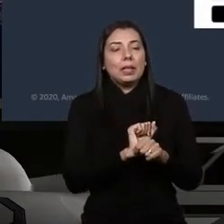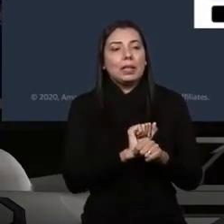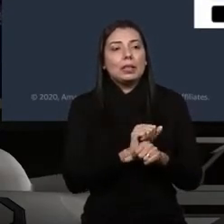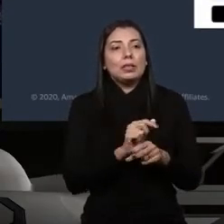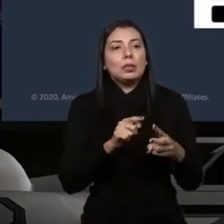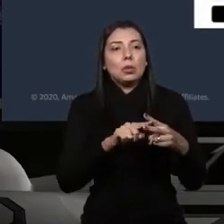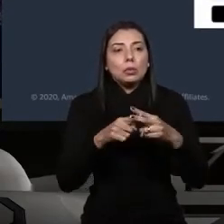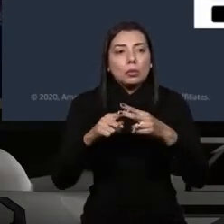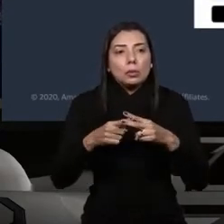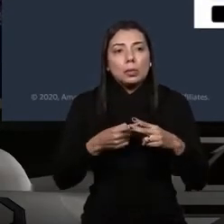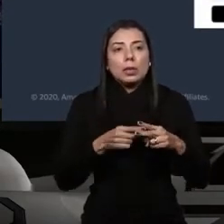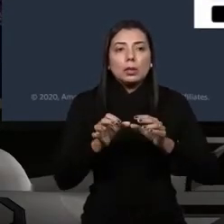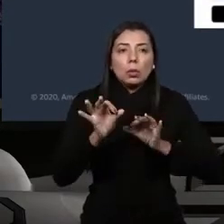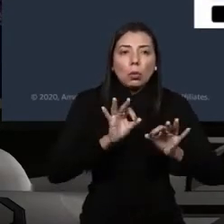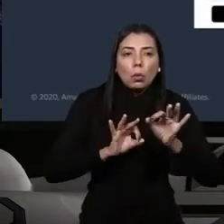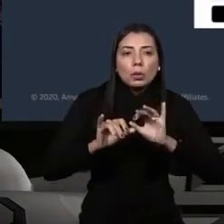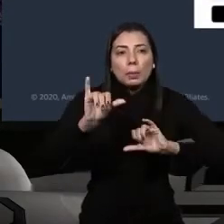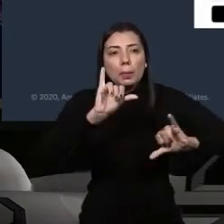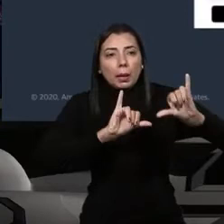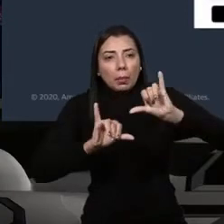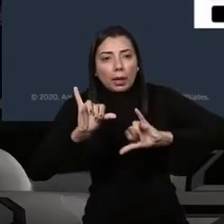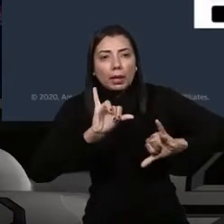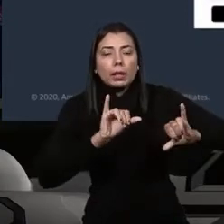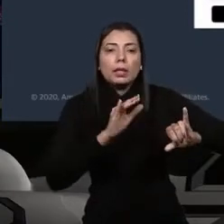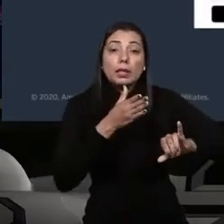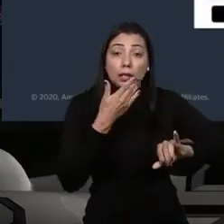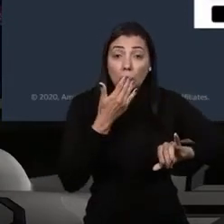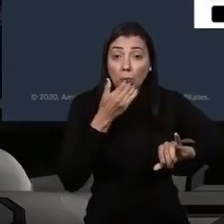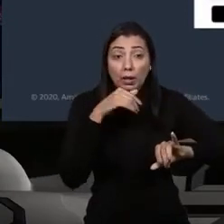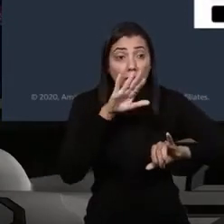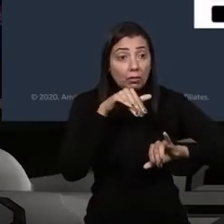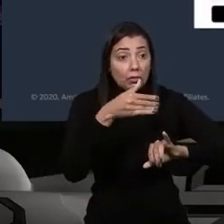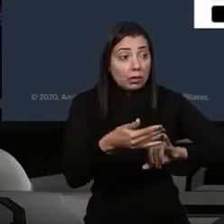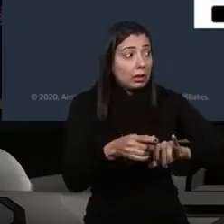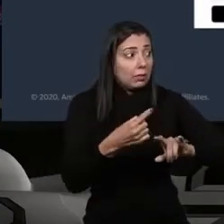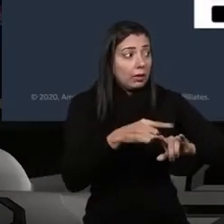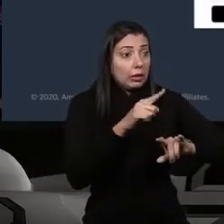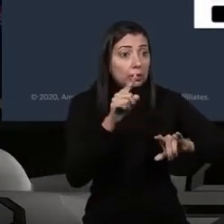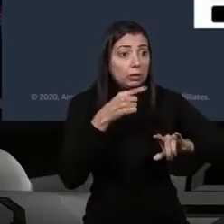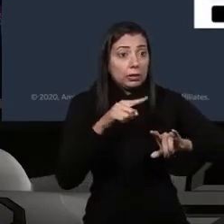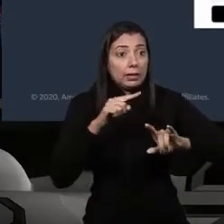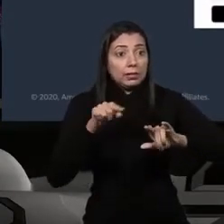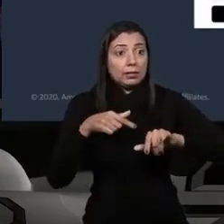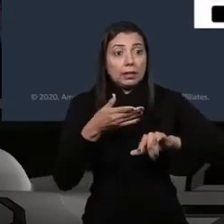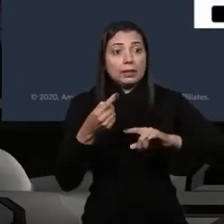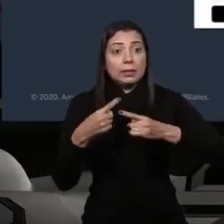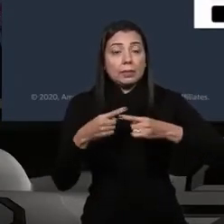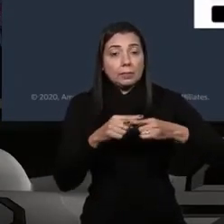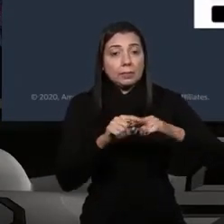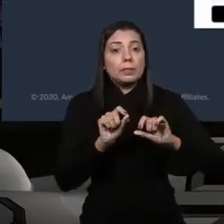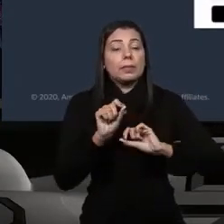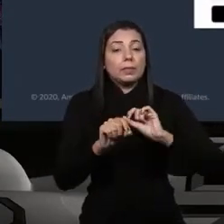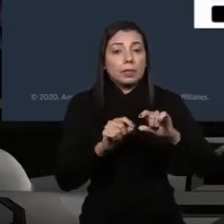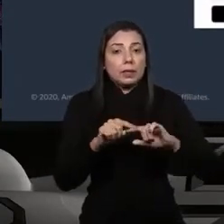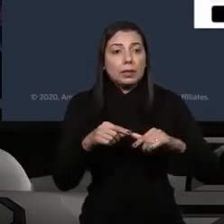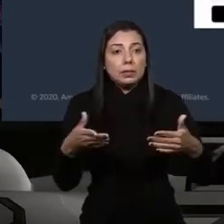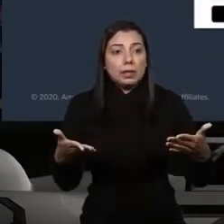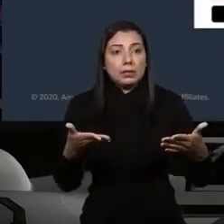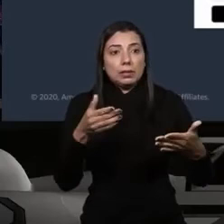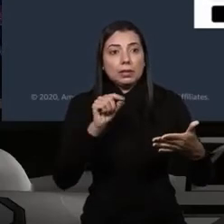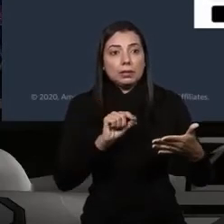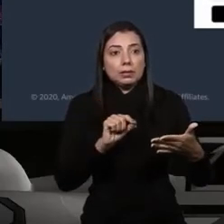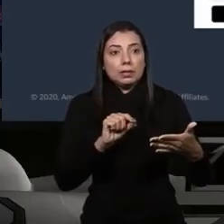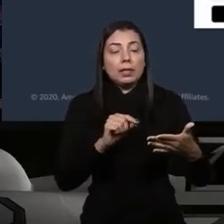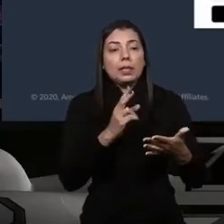ferramentas e ingredientes, você já ir lá e jantar fora e poder pedir todas as opções e chegar bem rápido na sua mesa.